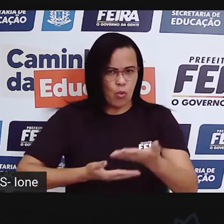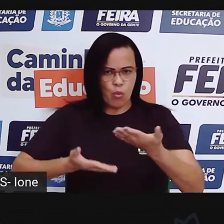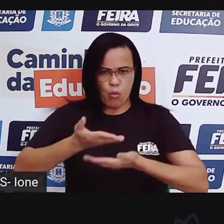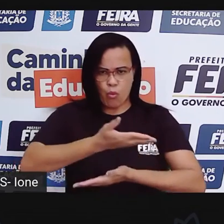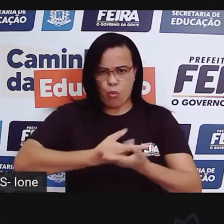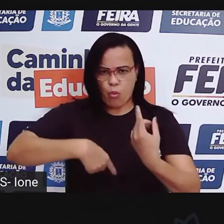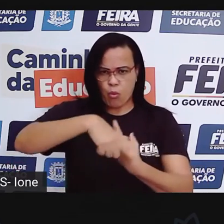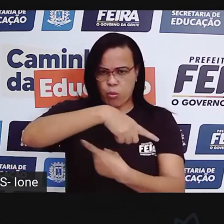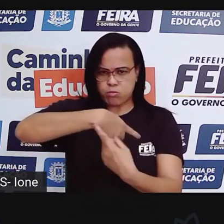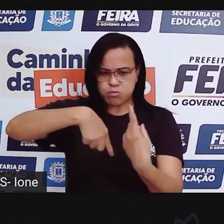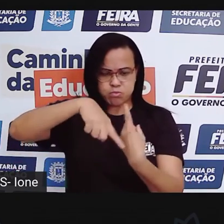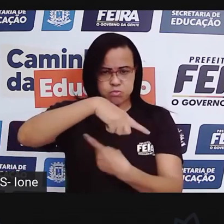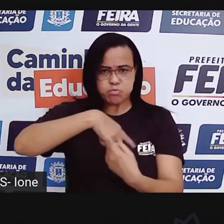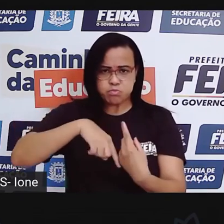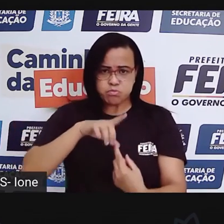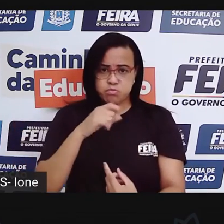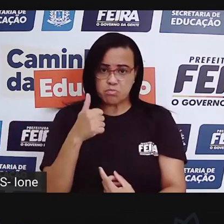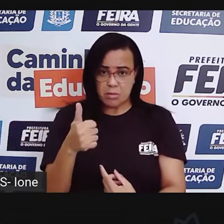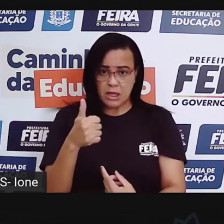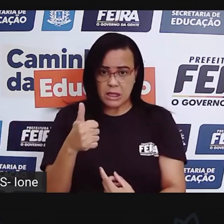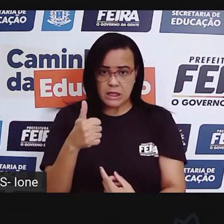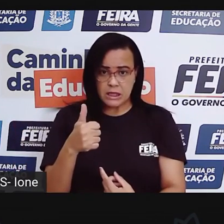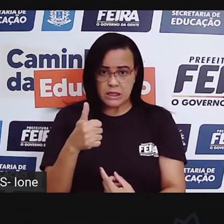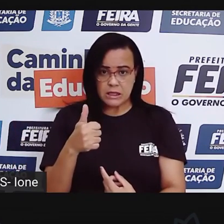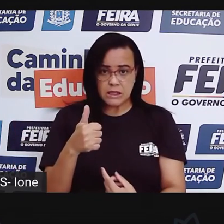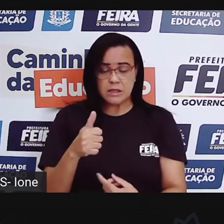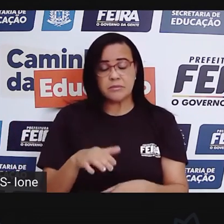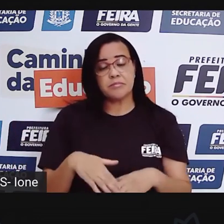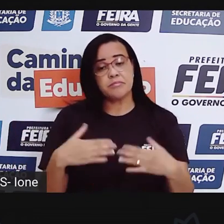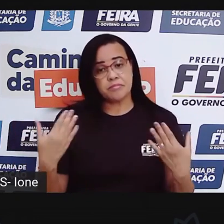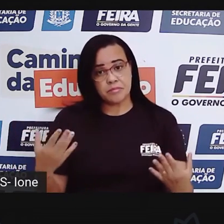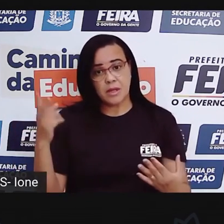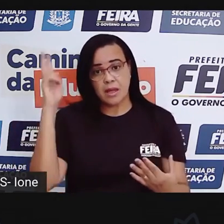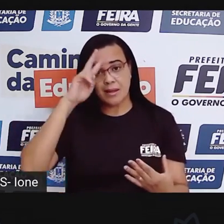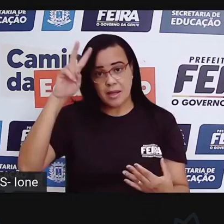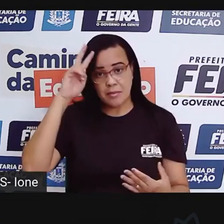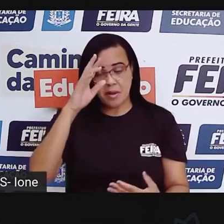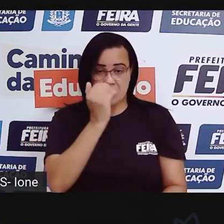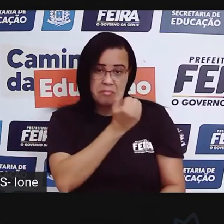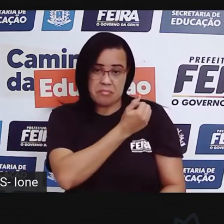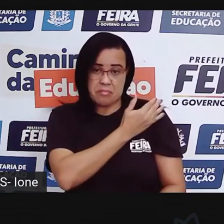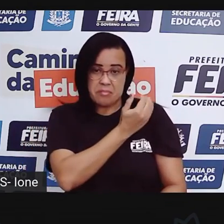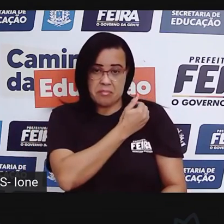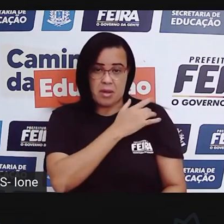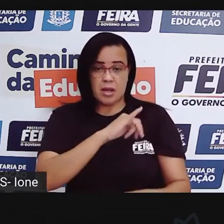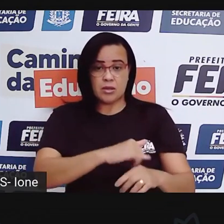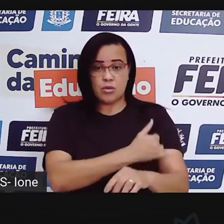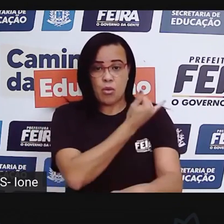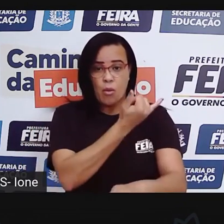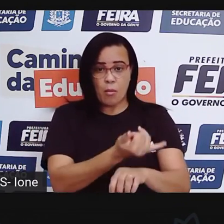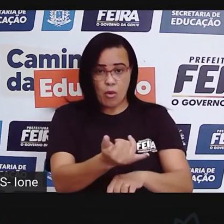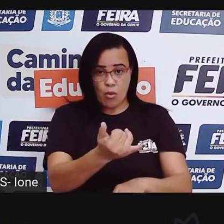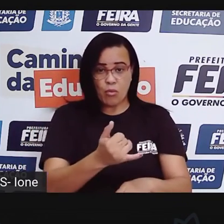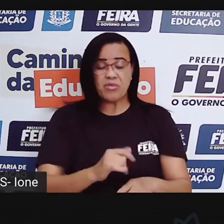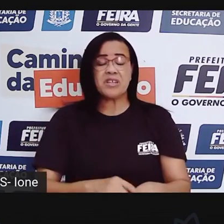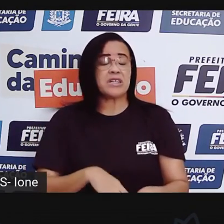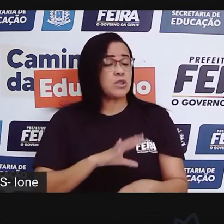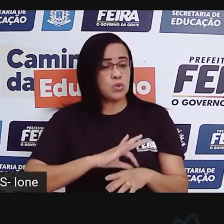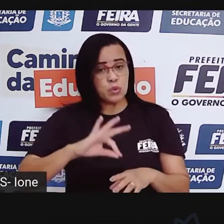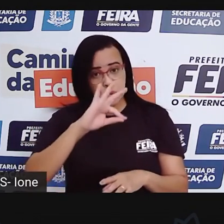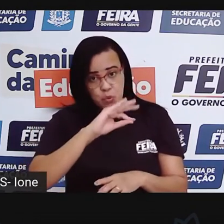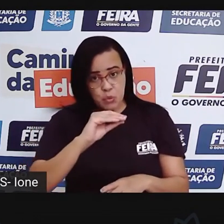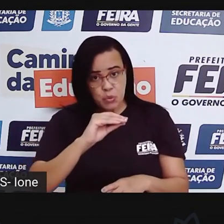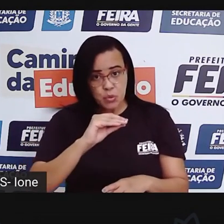Aí acontece o desrespeito. Lembra que a PRO falou do racismo, do bullying, né? Do preconceito,